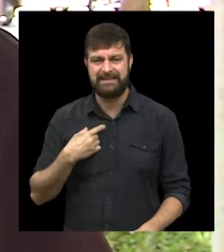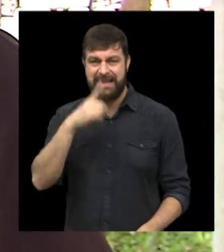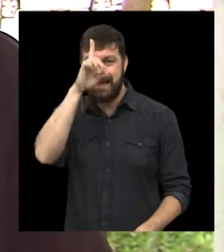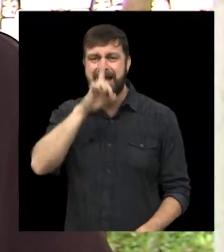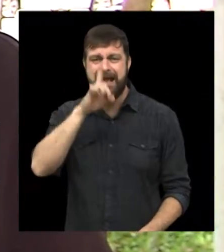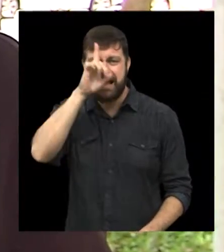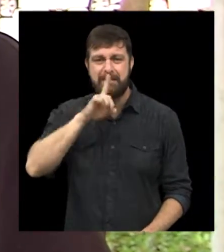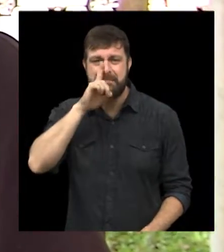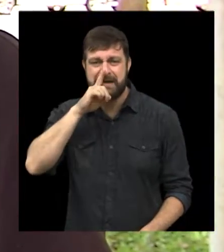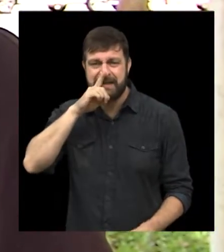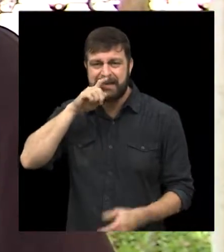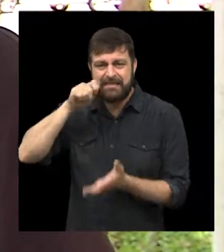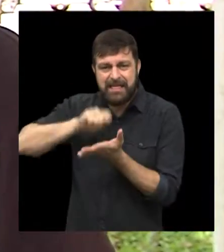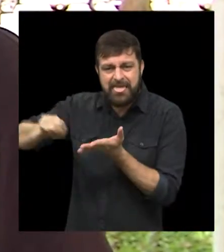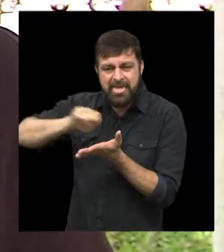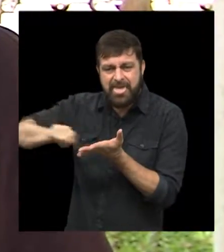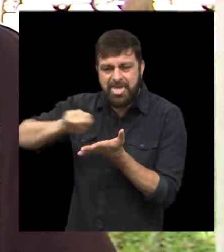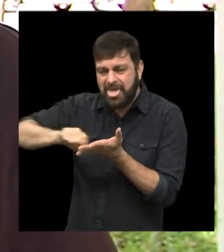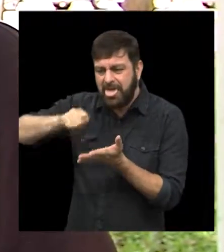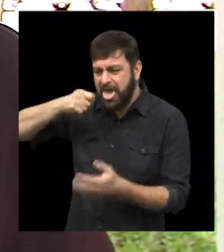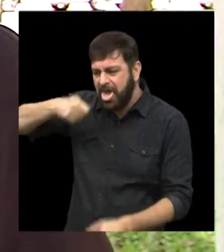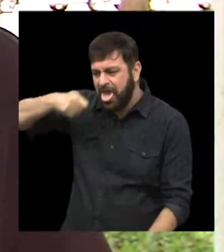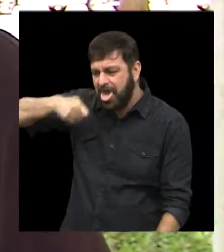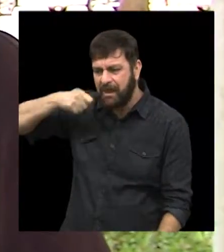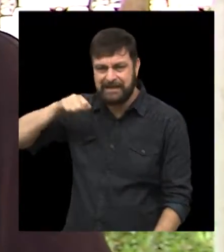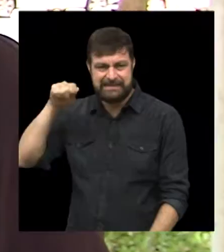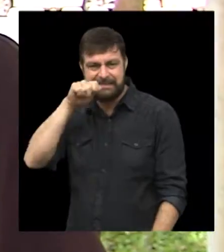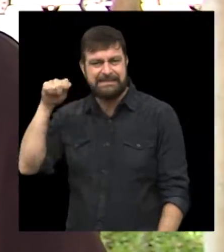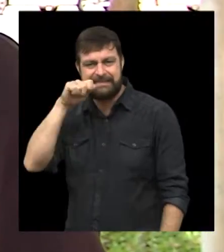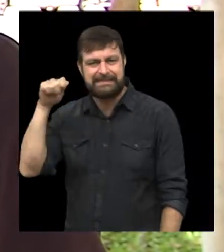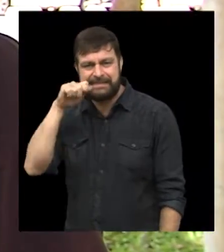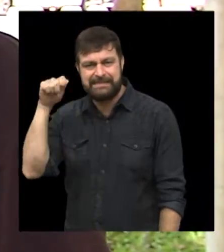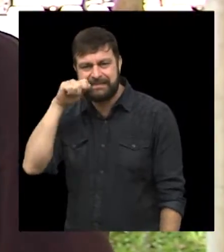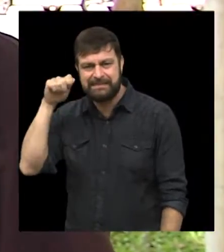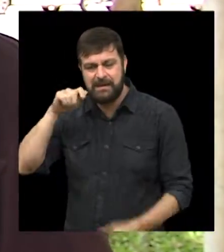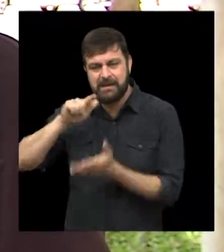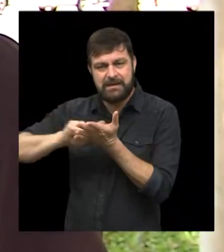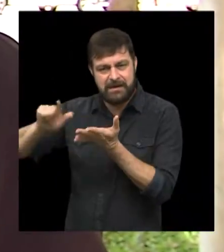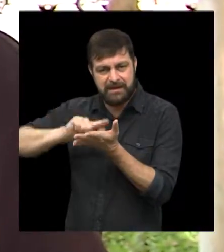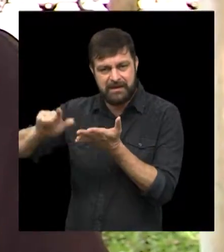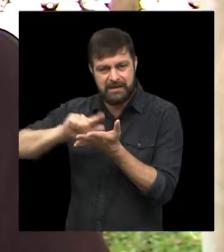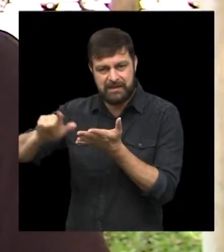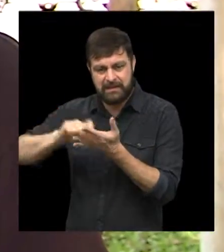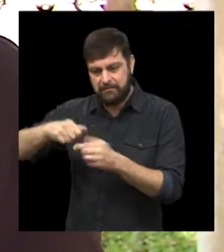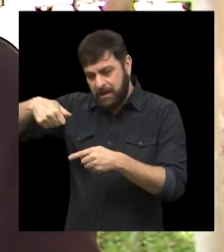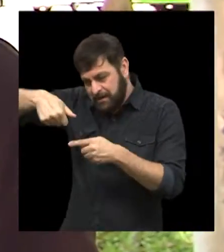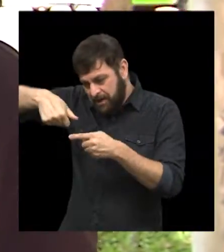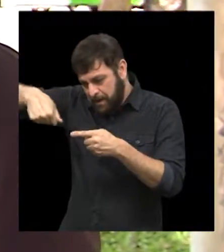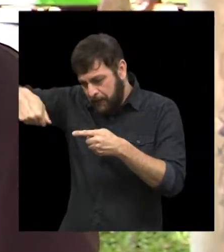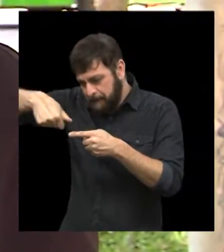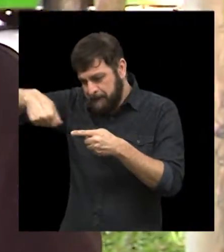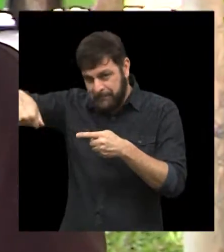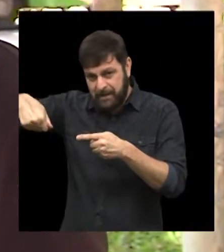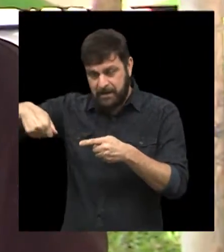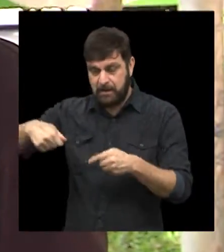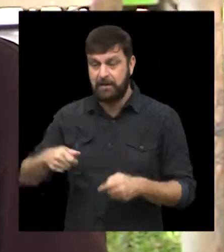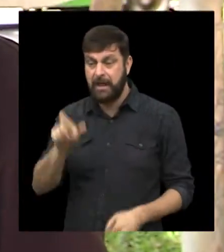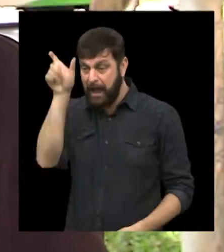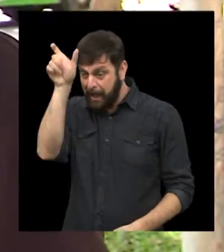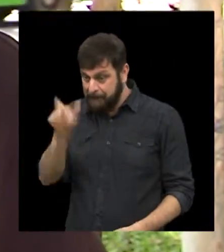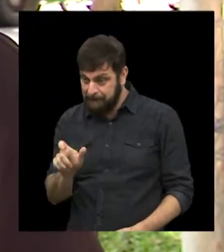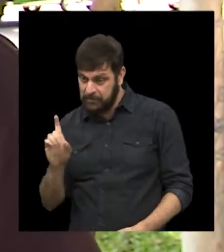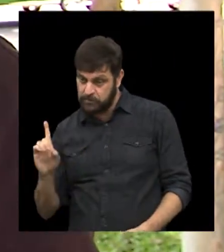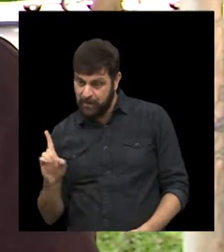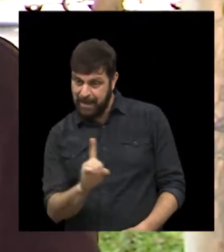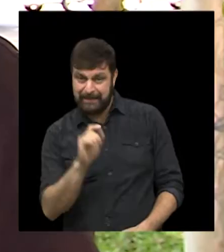partes amarelas, se a escova pode fazer sozinha essa função de limpar com a pasta de dente ou a